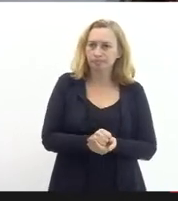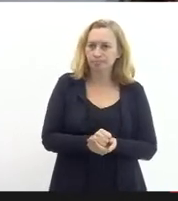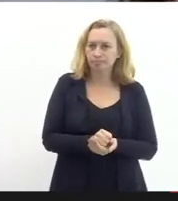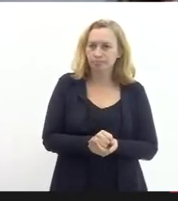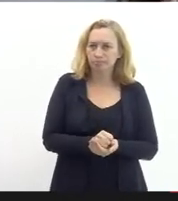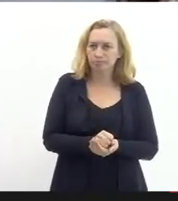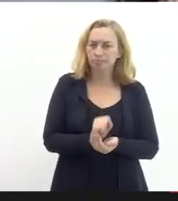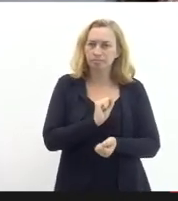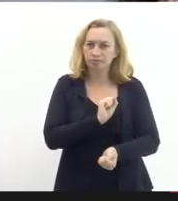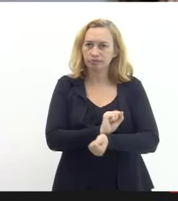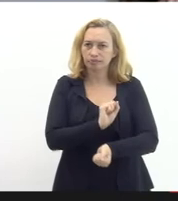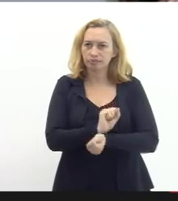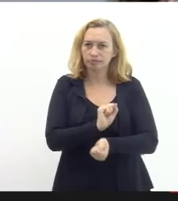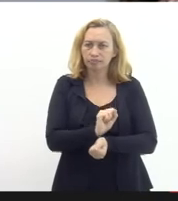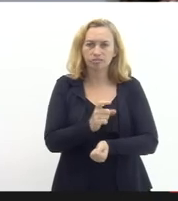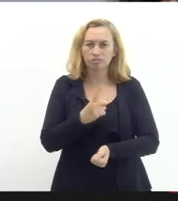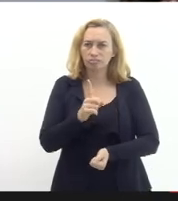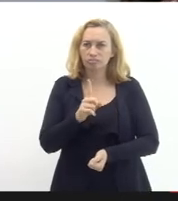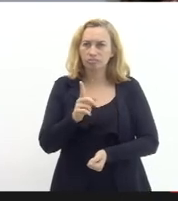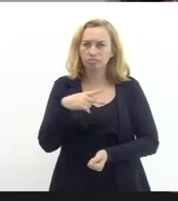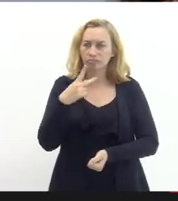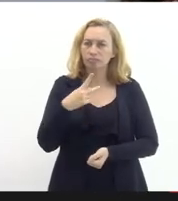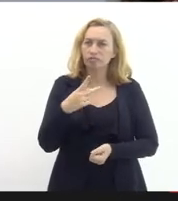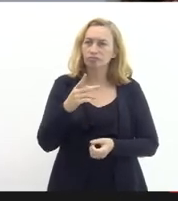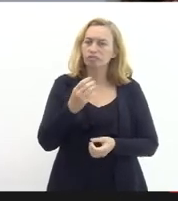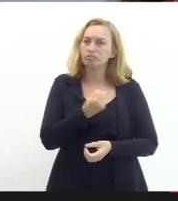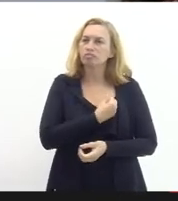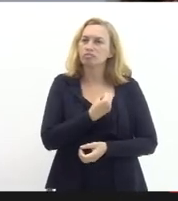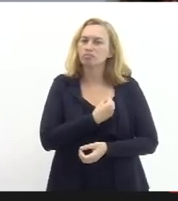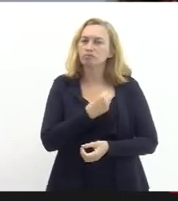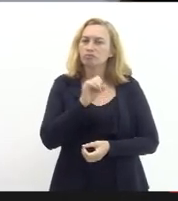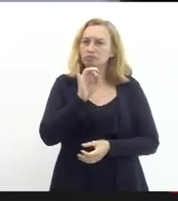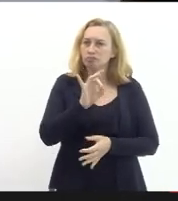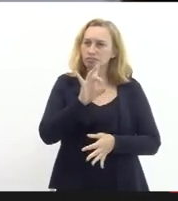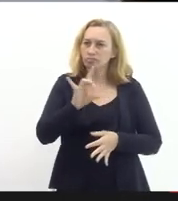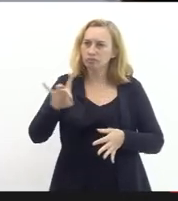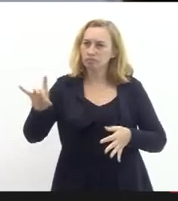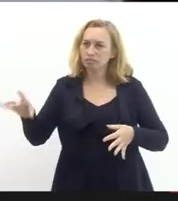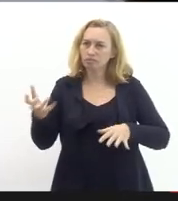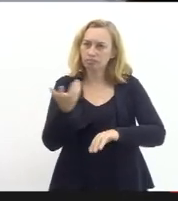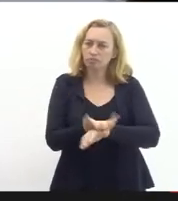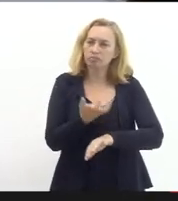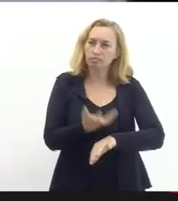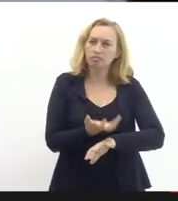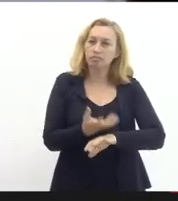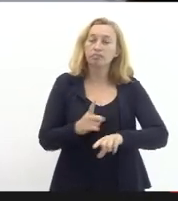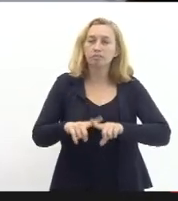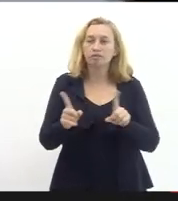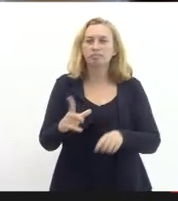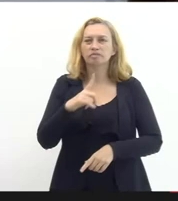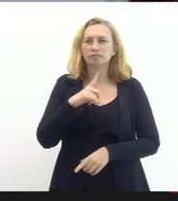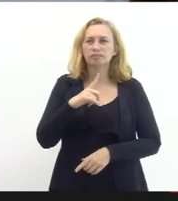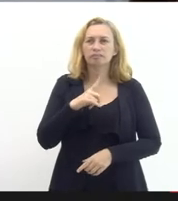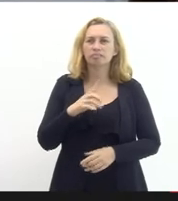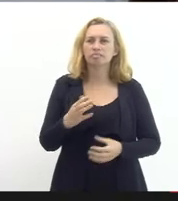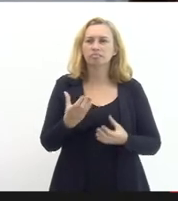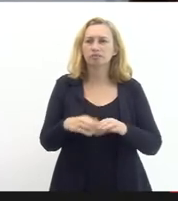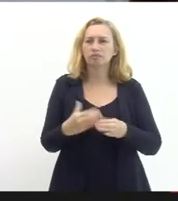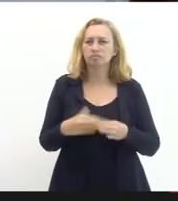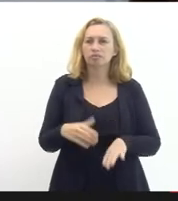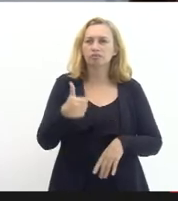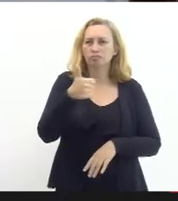eu não vou falar os números aqui disciplina disciplina porque é um mapa enorme mas nós temos do concurso de